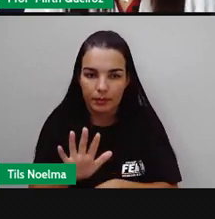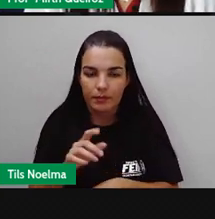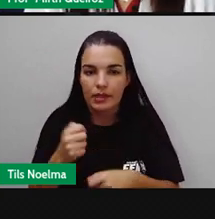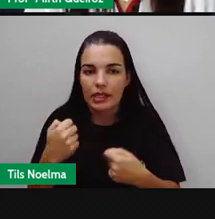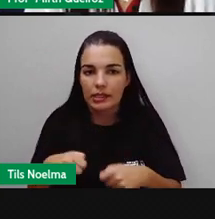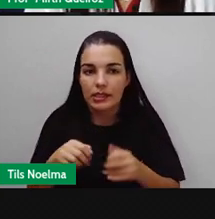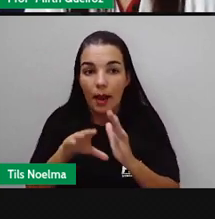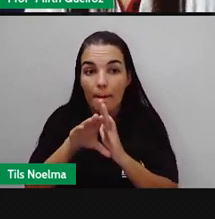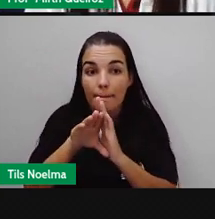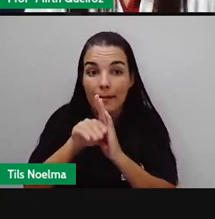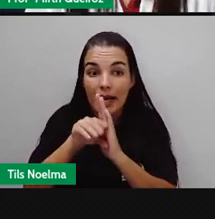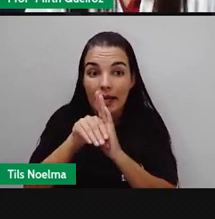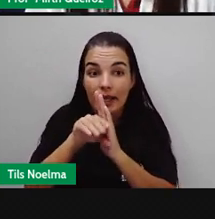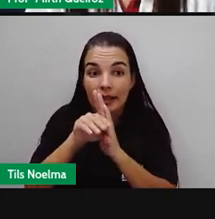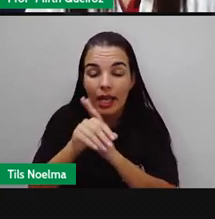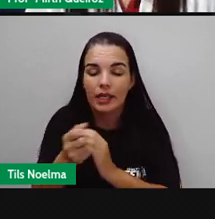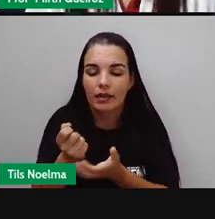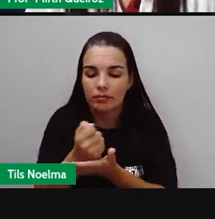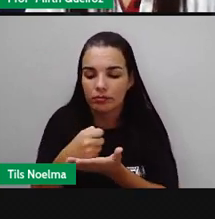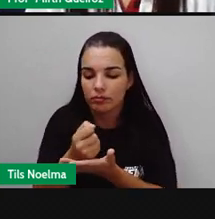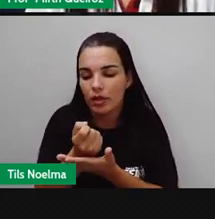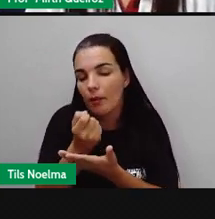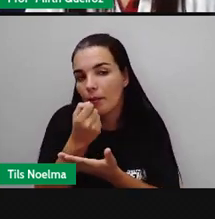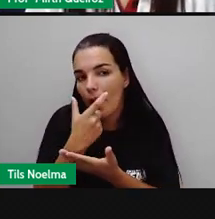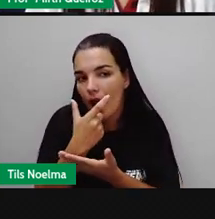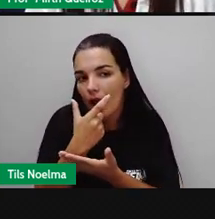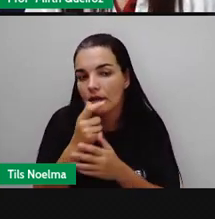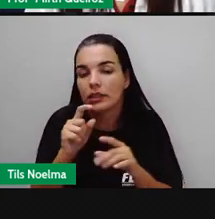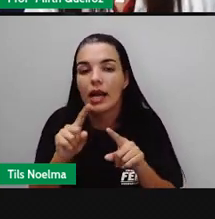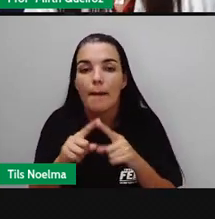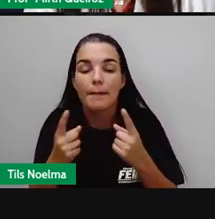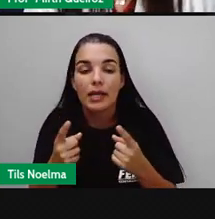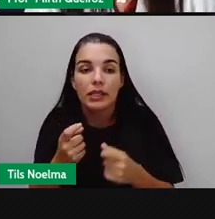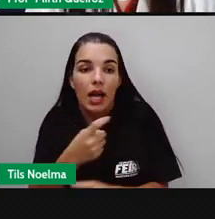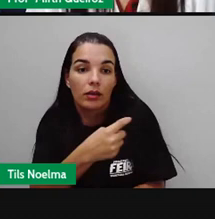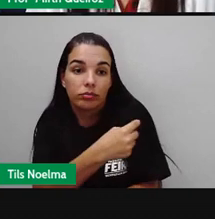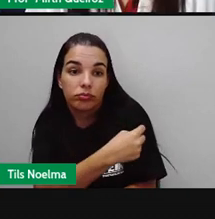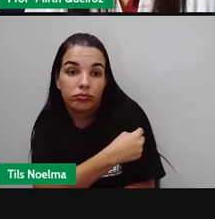por bactérias. Já no caso das doenças virais, né,